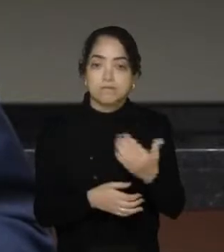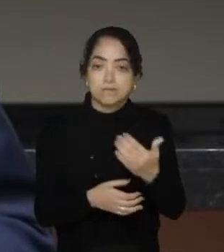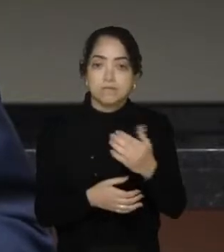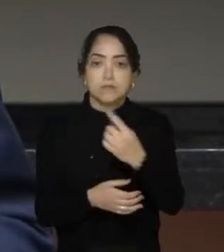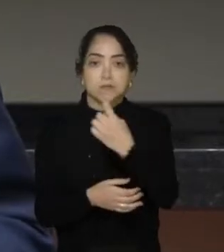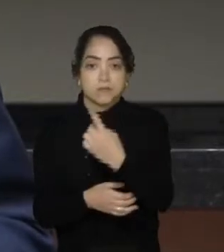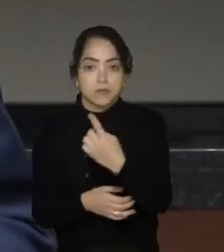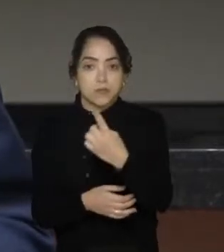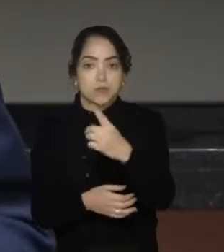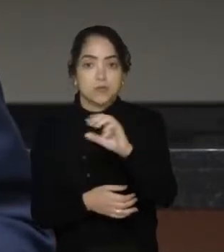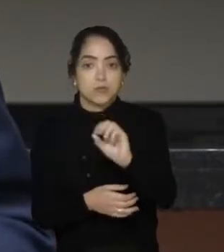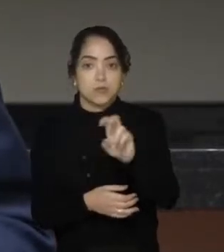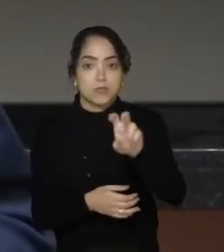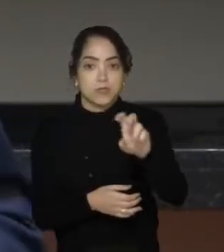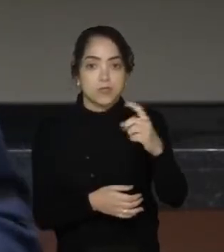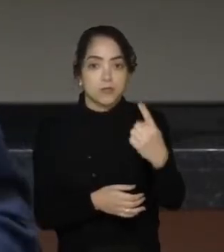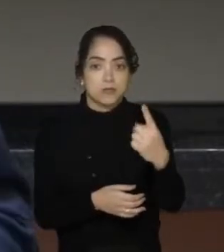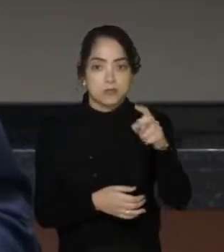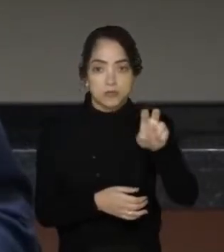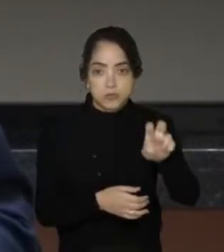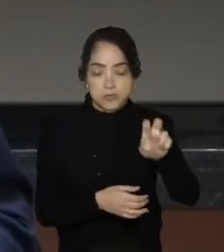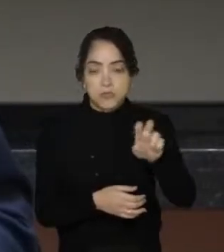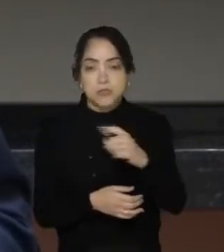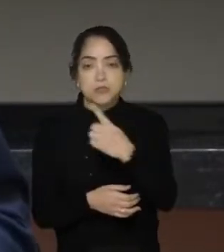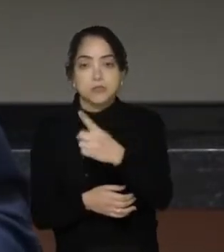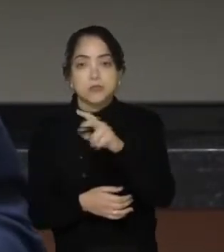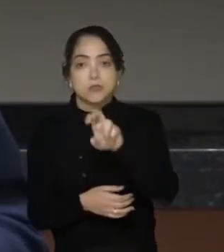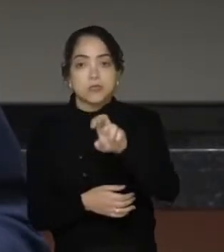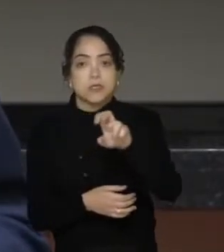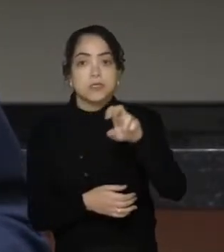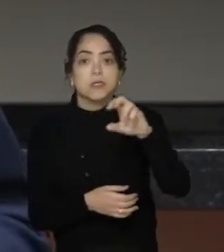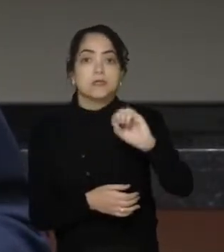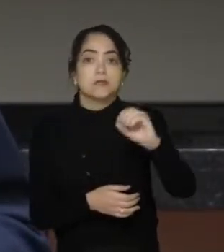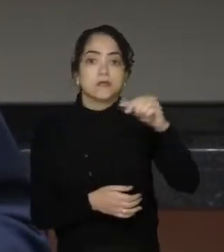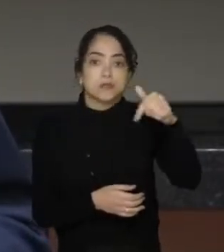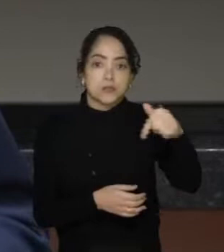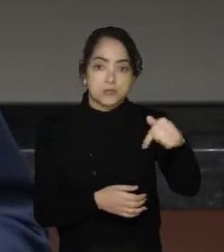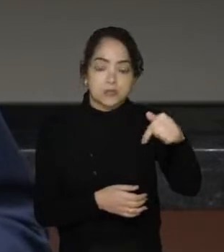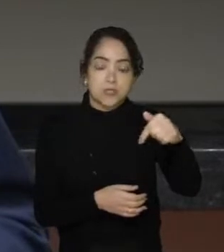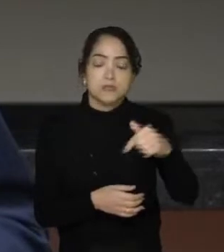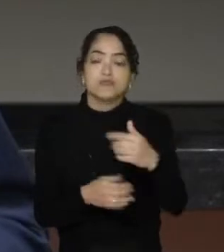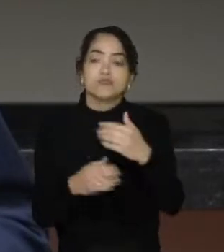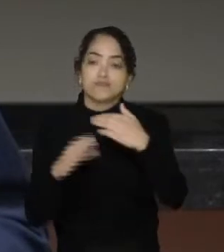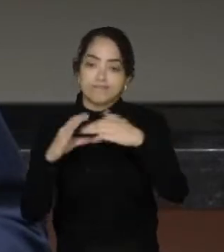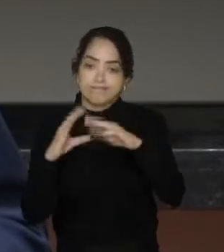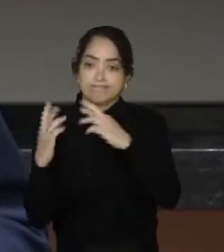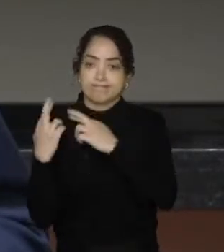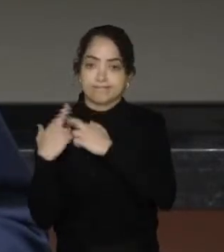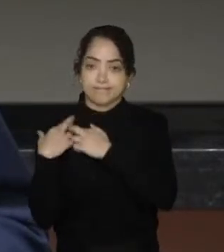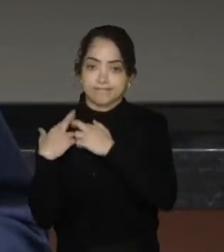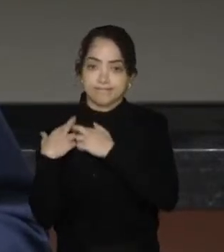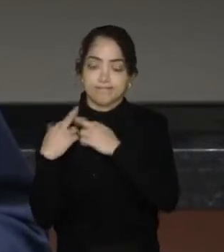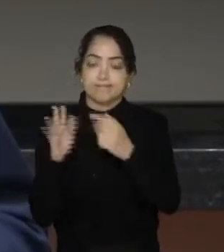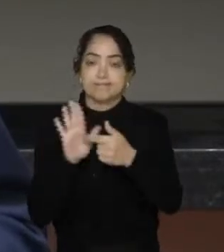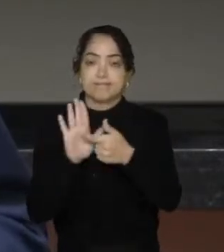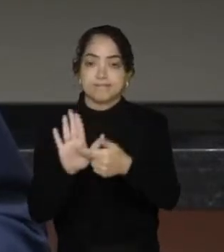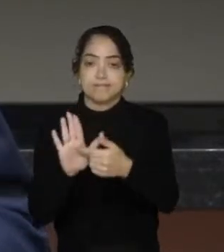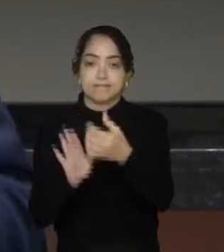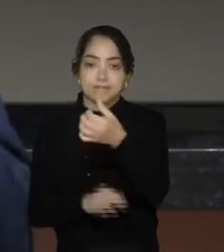.515 a 1.517-22 e comunicou que vai encaminhar aos destinatários as indicações número